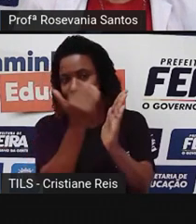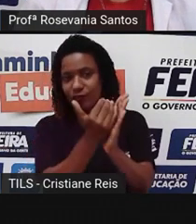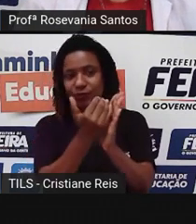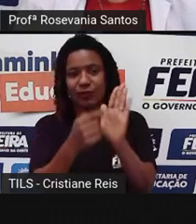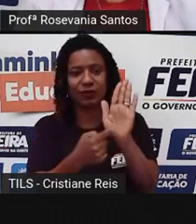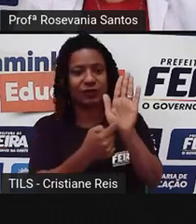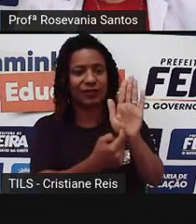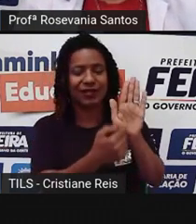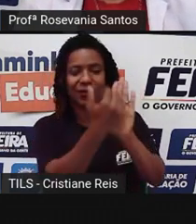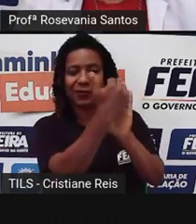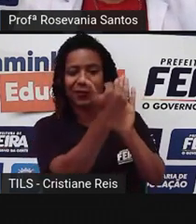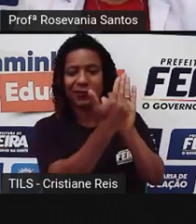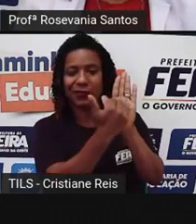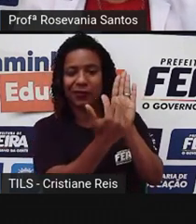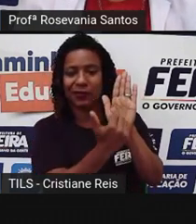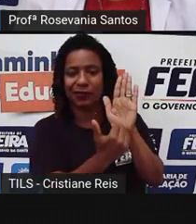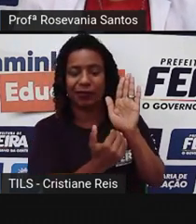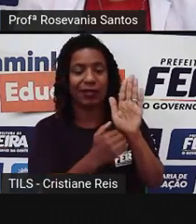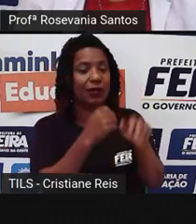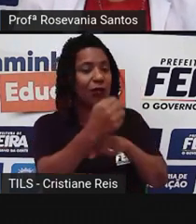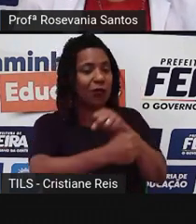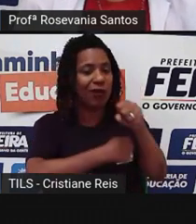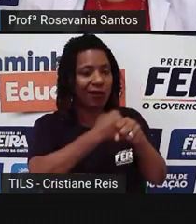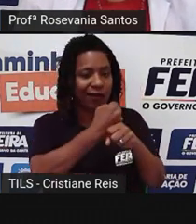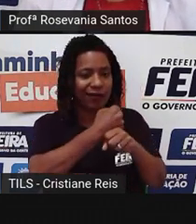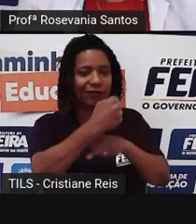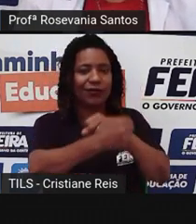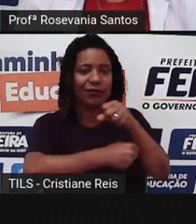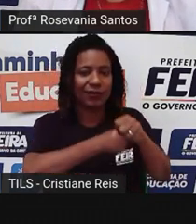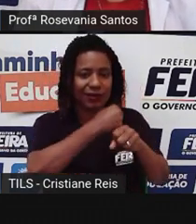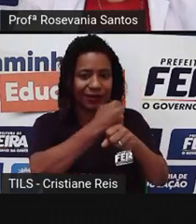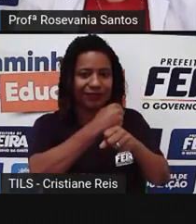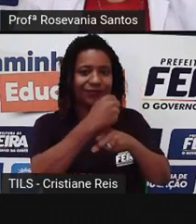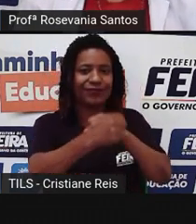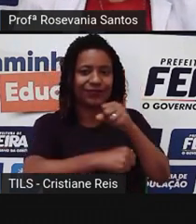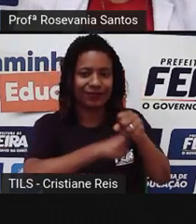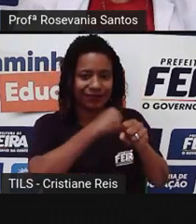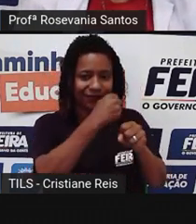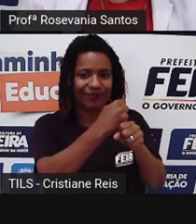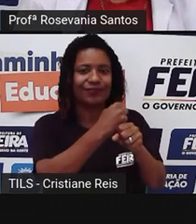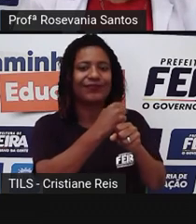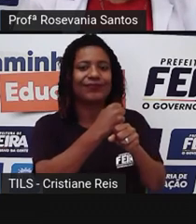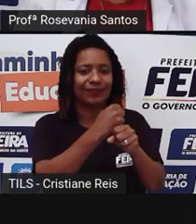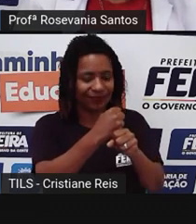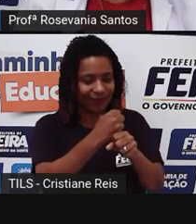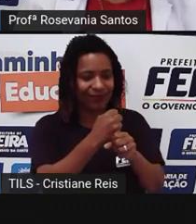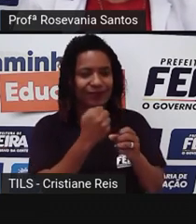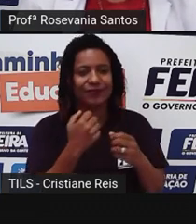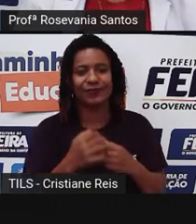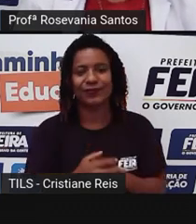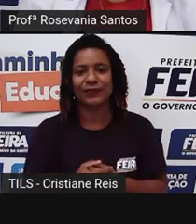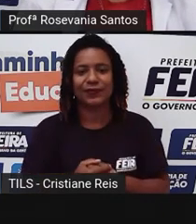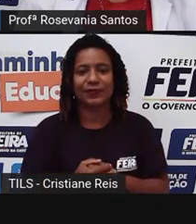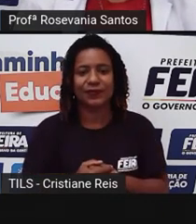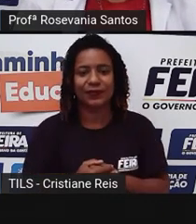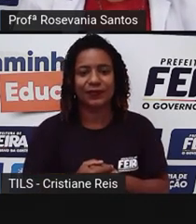ao longo do período de vigência dele e tudo tem que caber dentro desse plano aí, né.